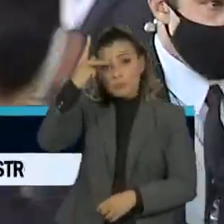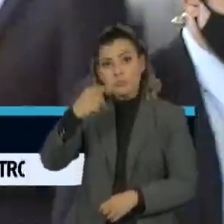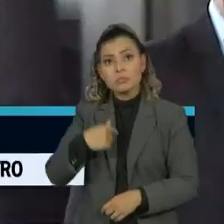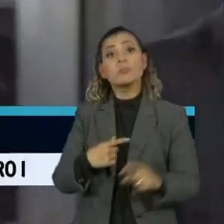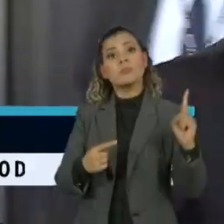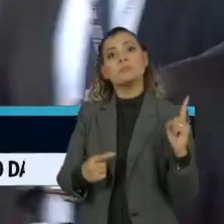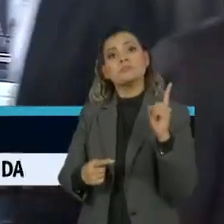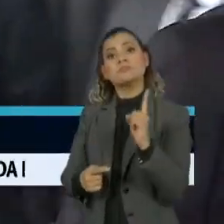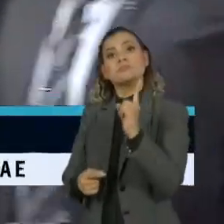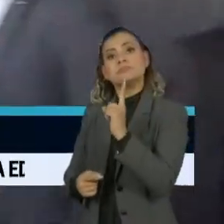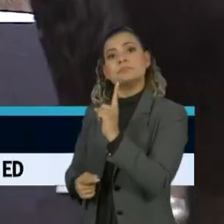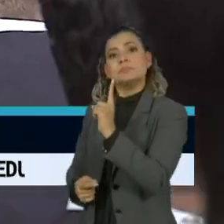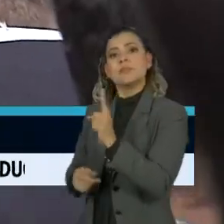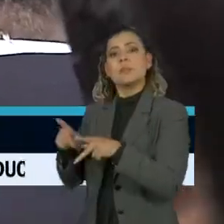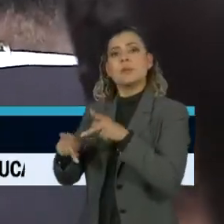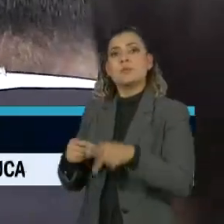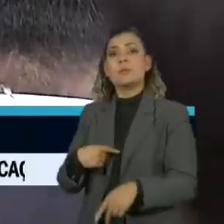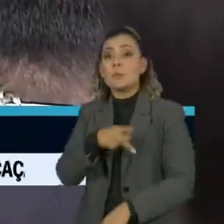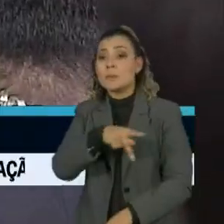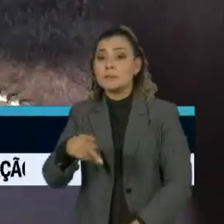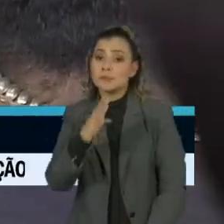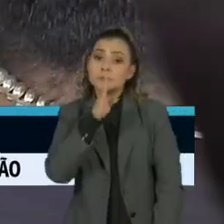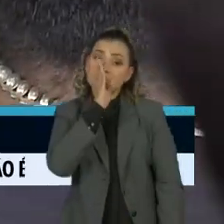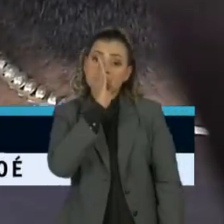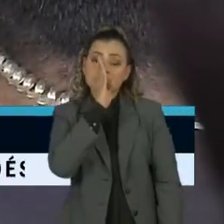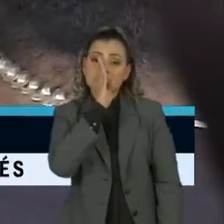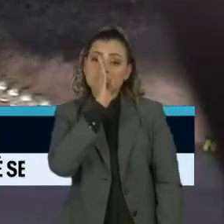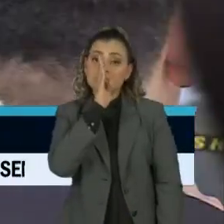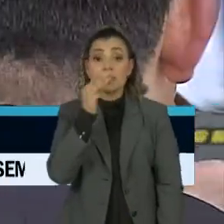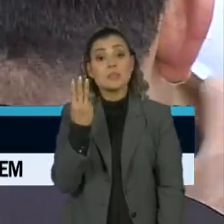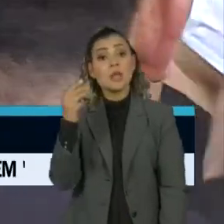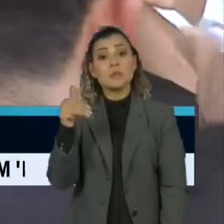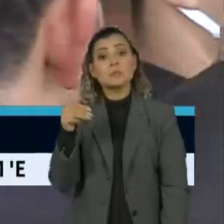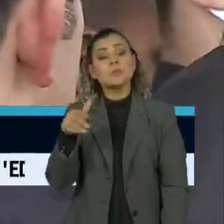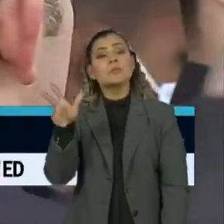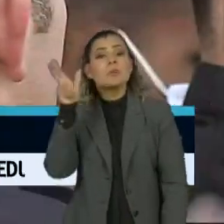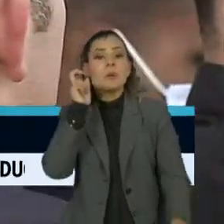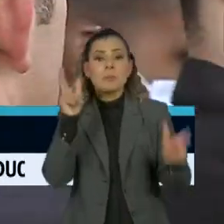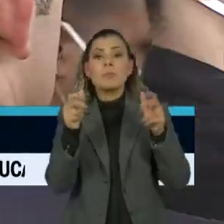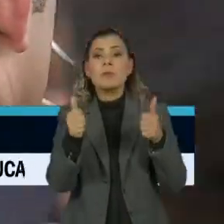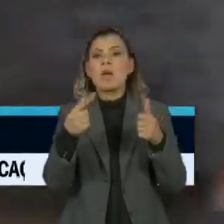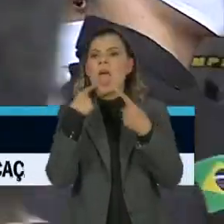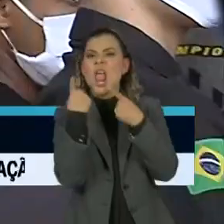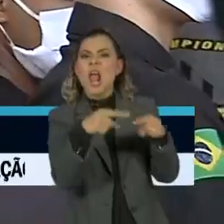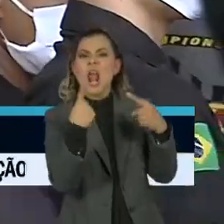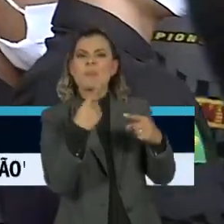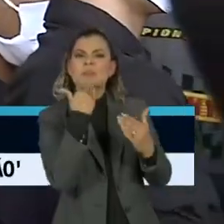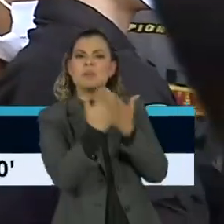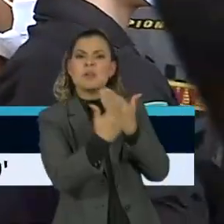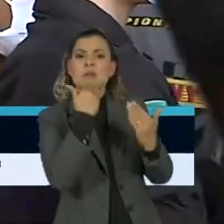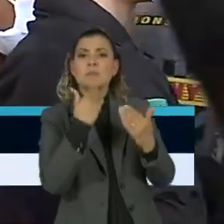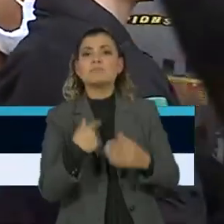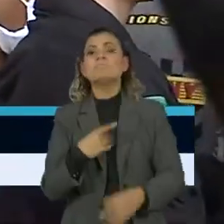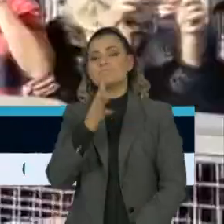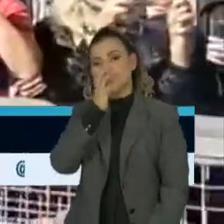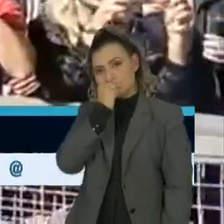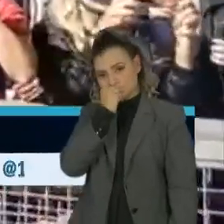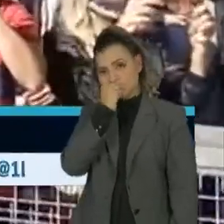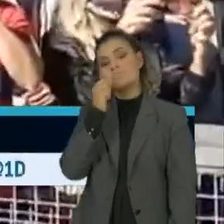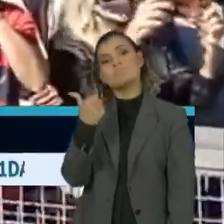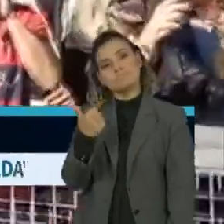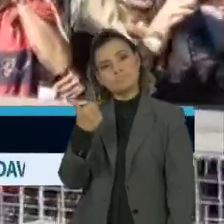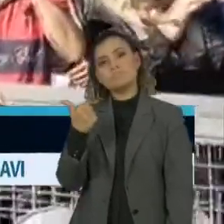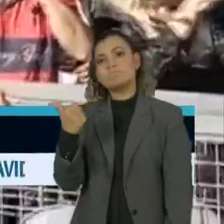ao encontro deles. O presidente se manteve calado e por cerca de três minutos ouviu queixas e pedidos antes de ir para o Palácio da Alvorada.